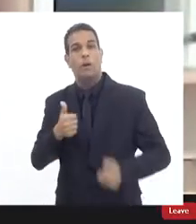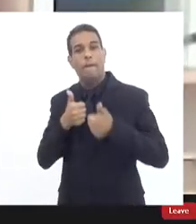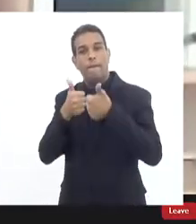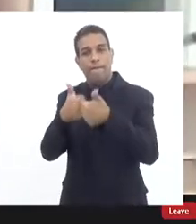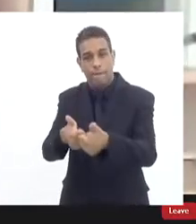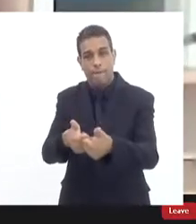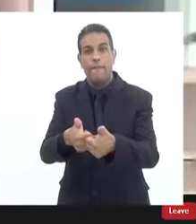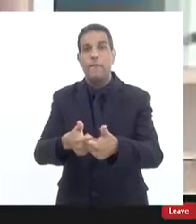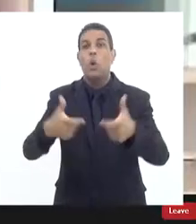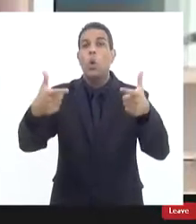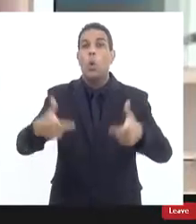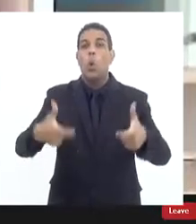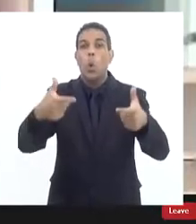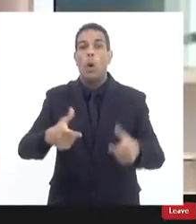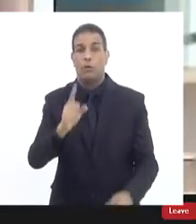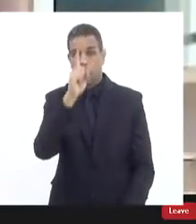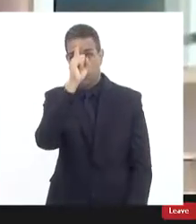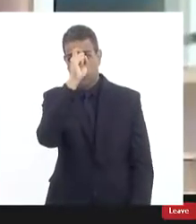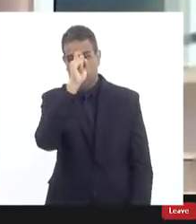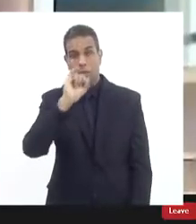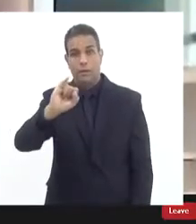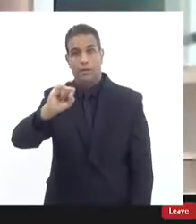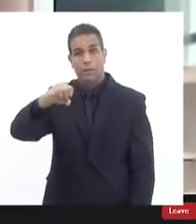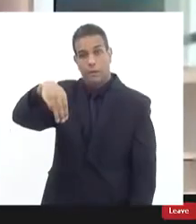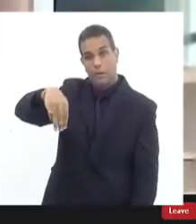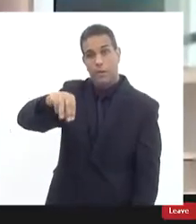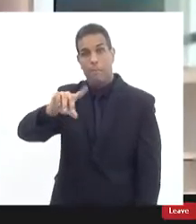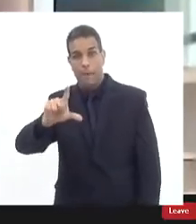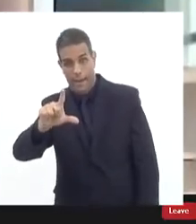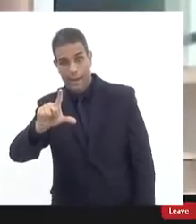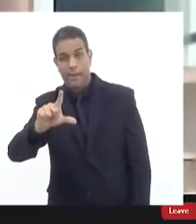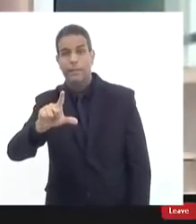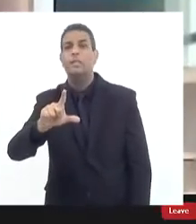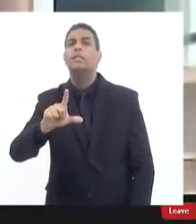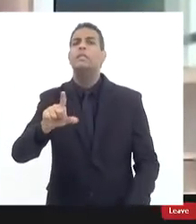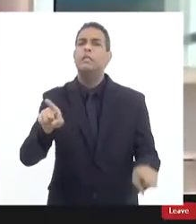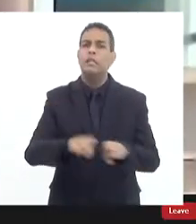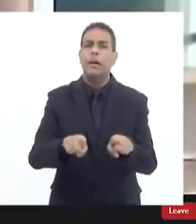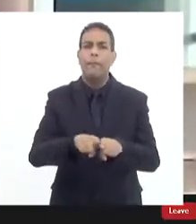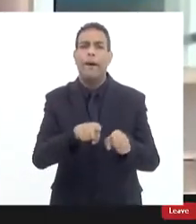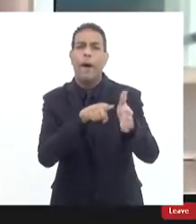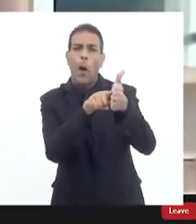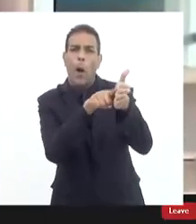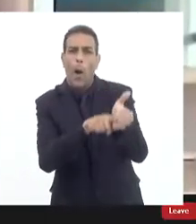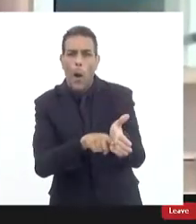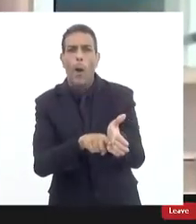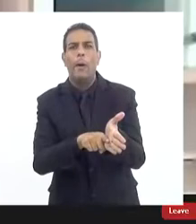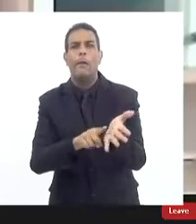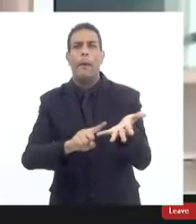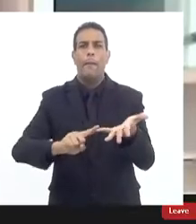IML dos exames que foram feitos no IML naquela data acompanhou todos os exames sem exceção